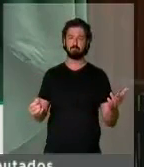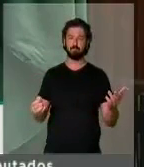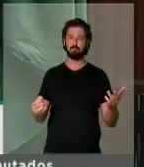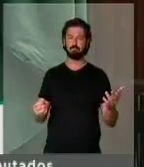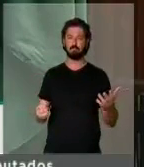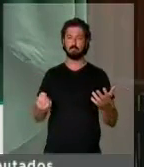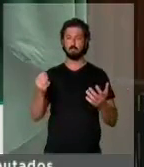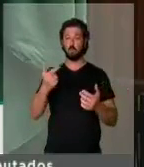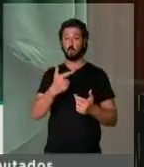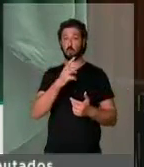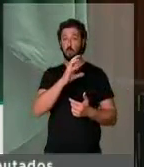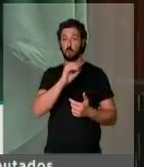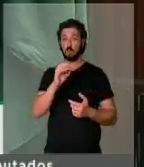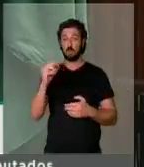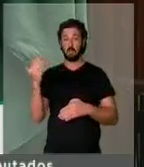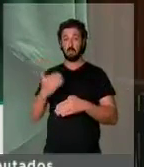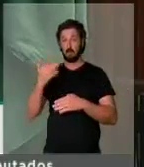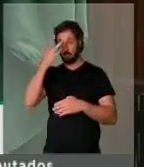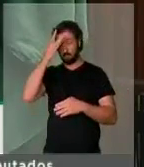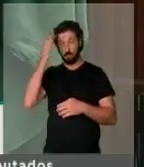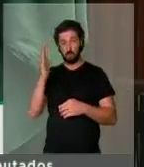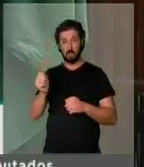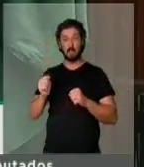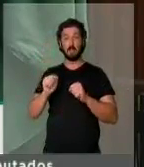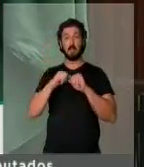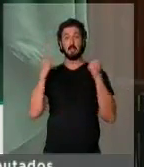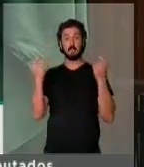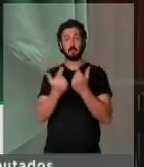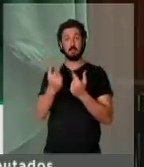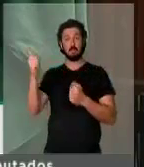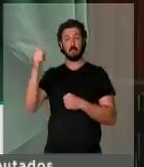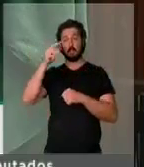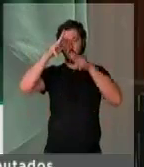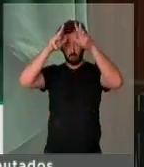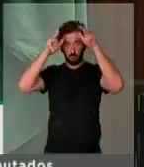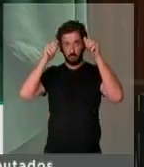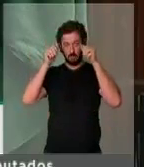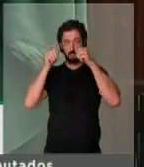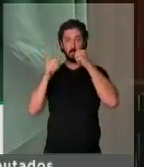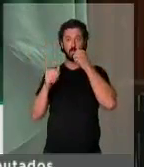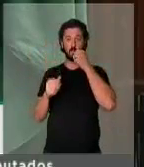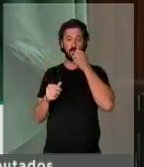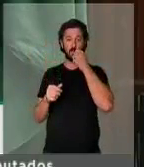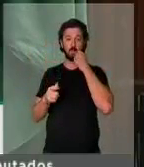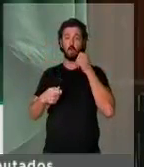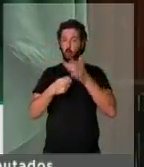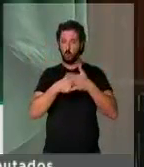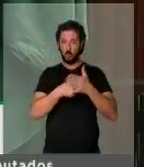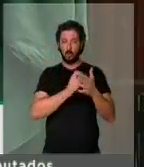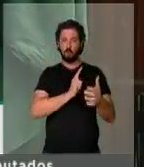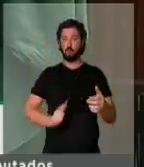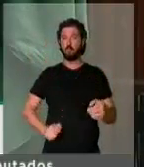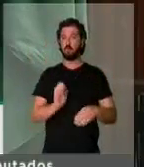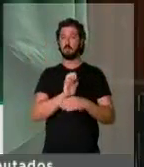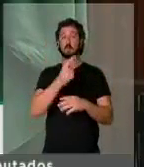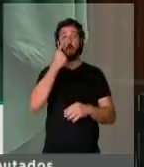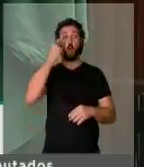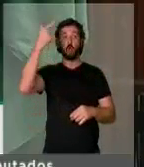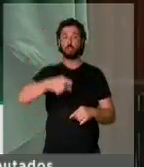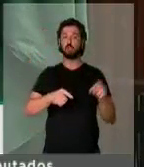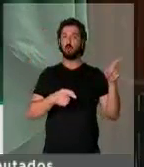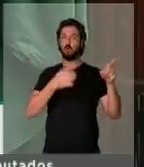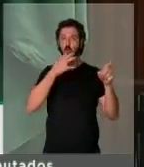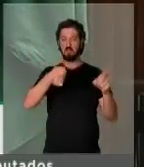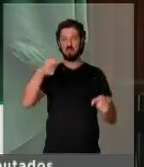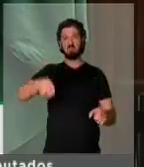mais de 200 taxistas na Assembleia Legislativa do Acre, e aí pressionando o governo para que reveja os